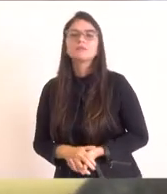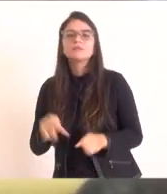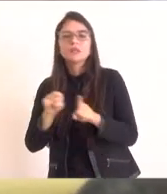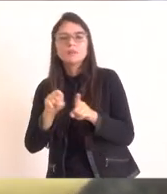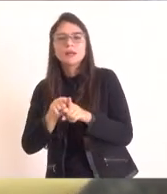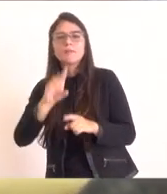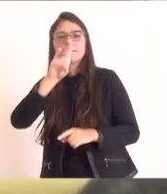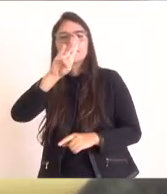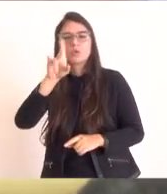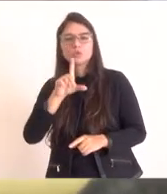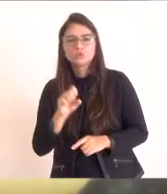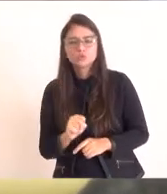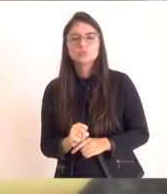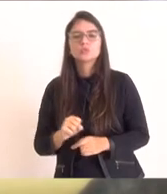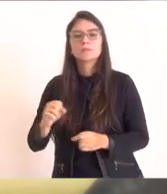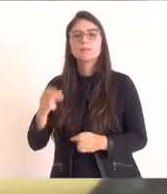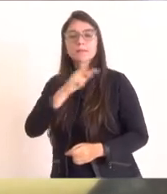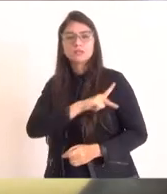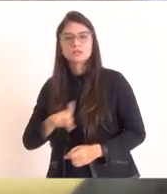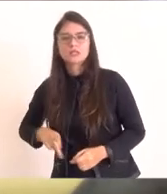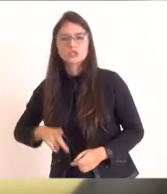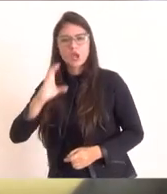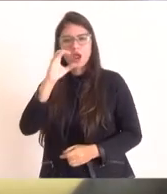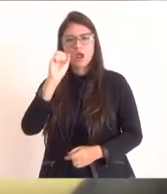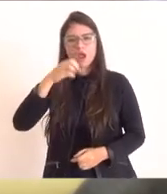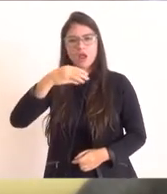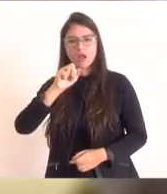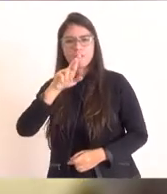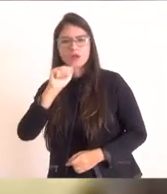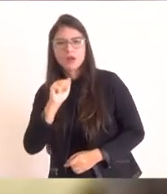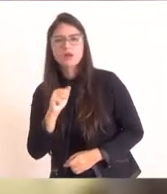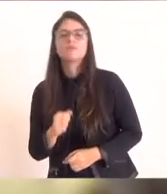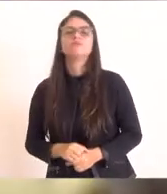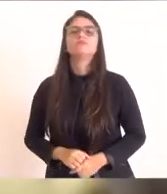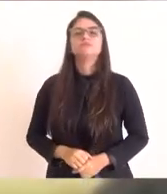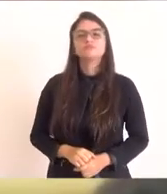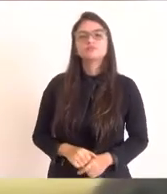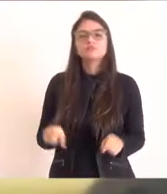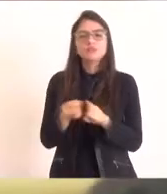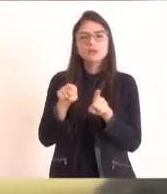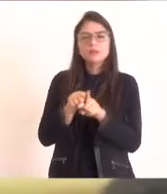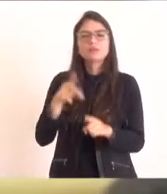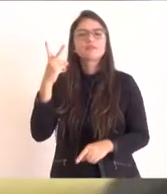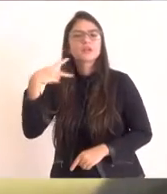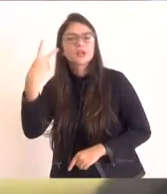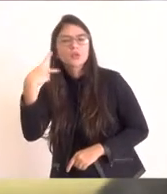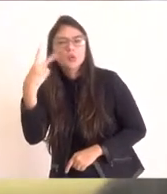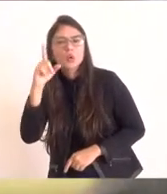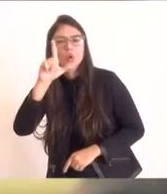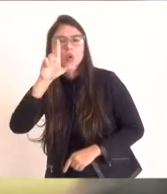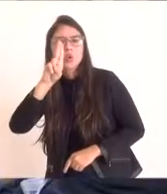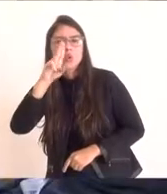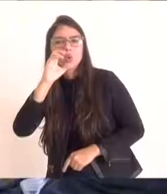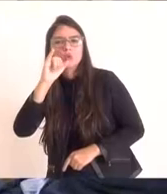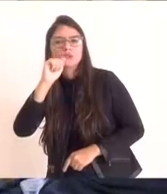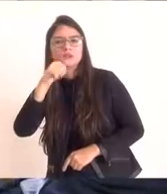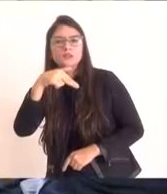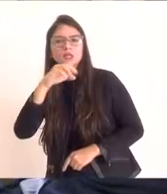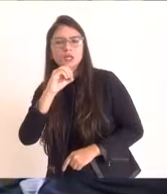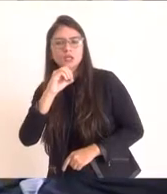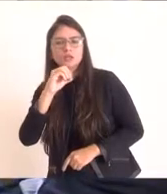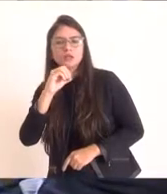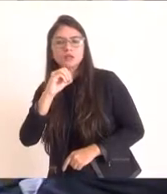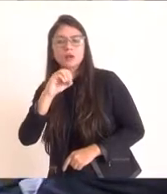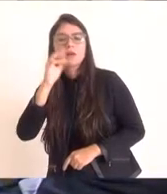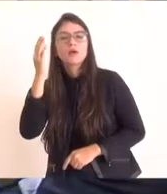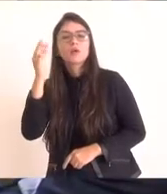Búzios, Uriel da Costa, vereador da Câmara de Armação de Búzios, vereador Luciano, meu irmão, meu amigo da nossa querida